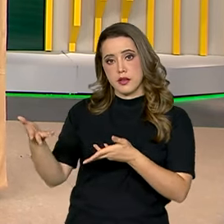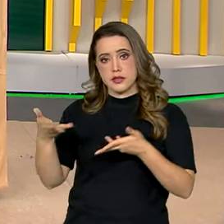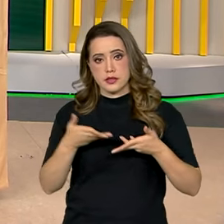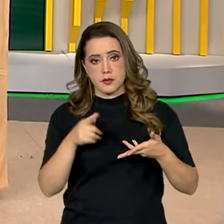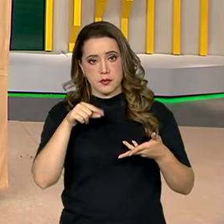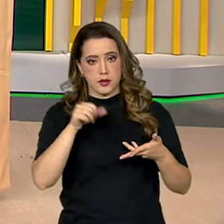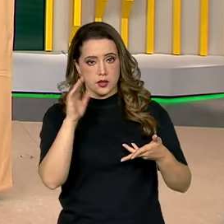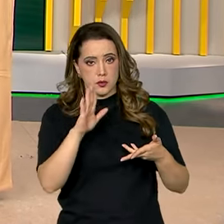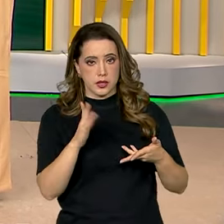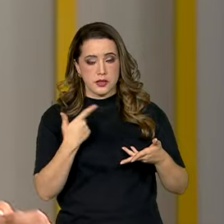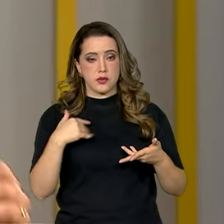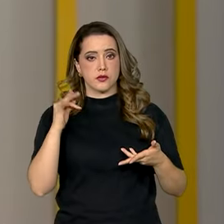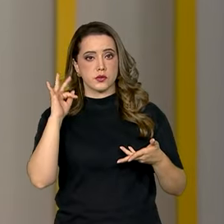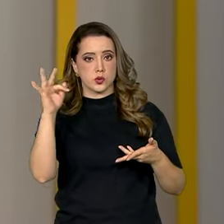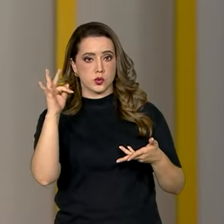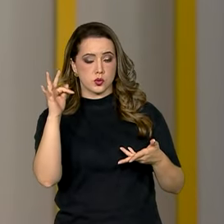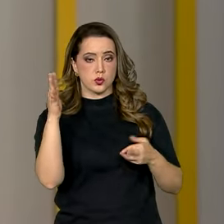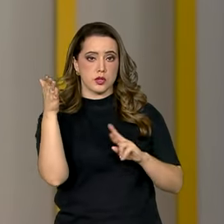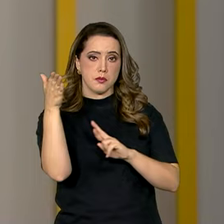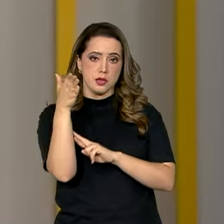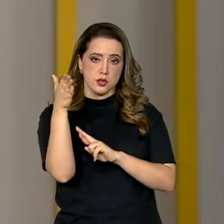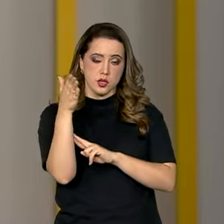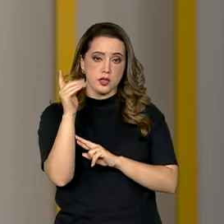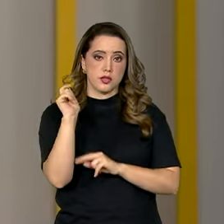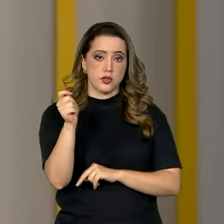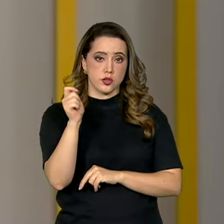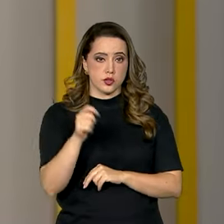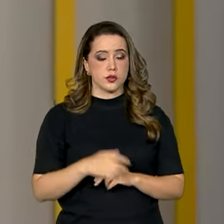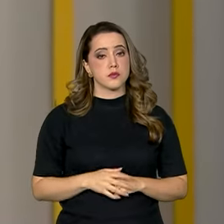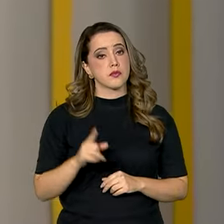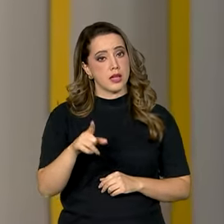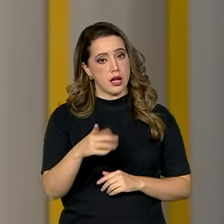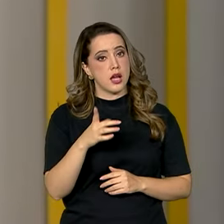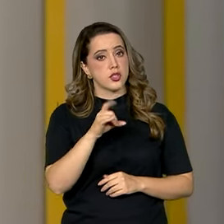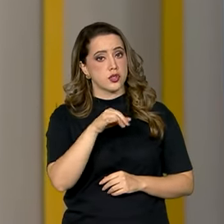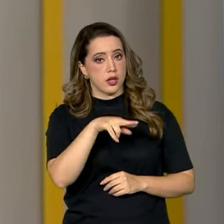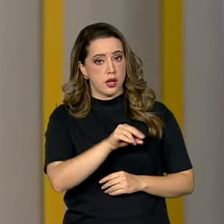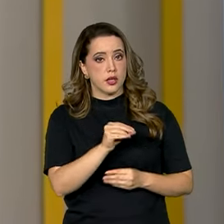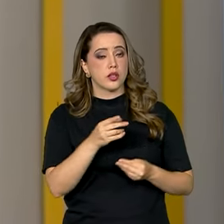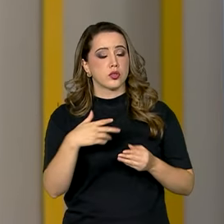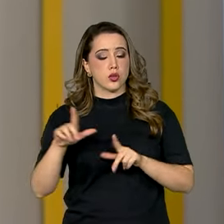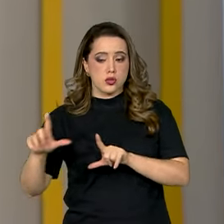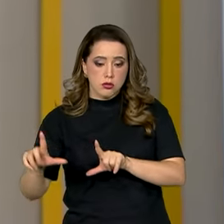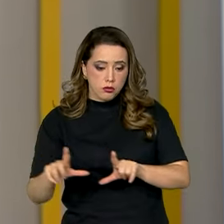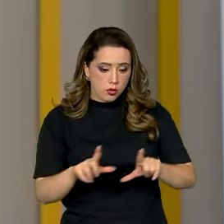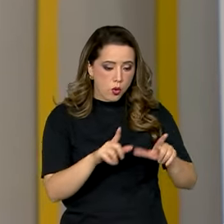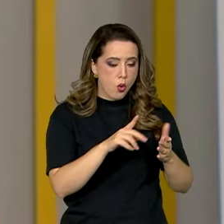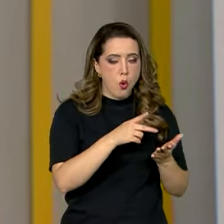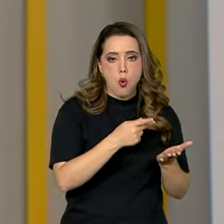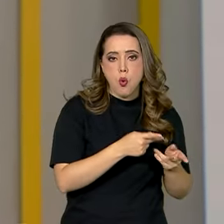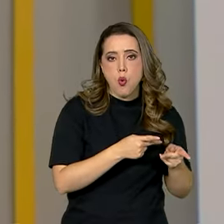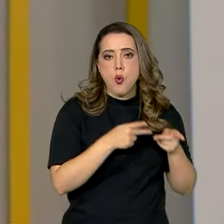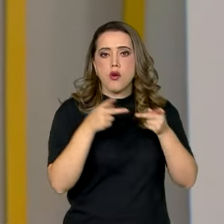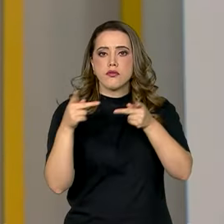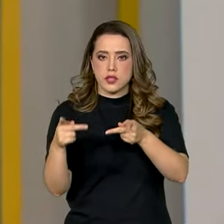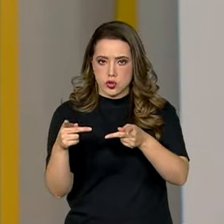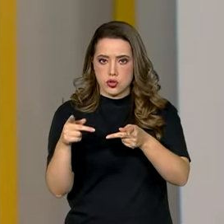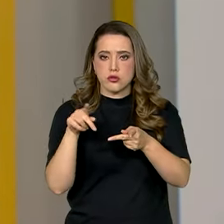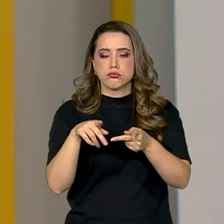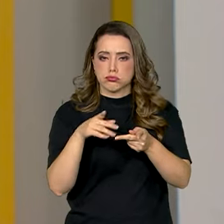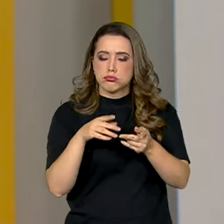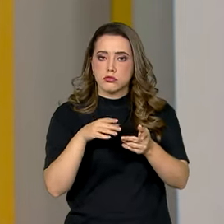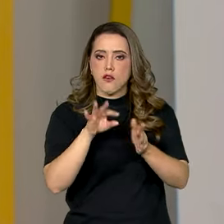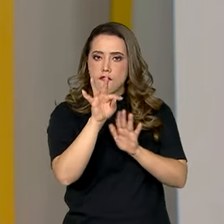chanceler da Argentina. Diana Mondino trouxe um convite formal para o presidente Lula participar da posse do presidente